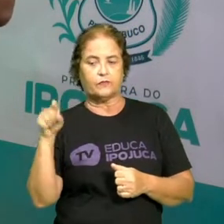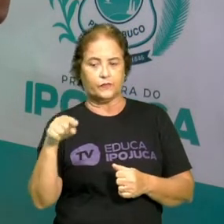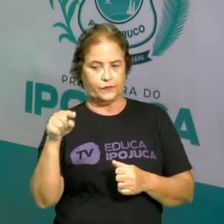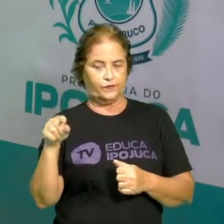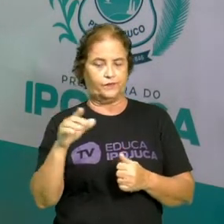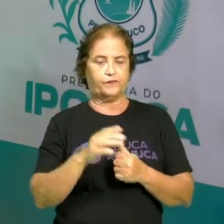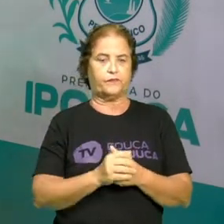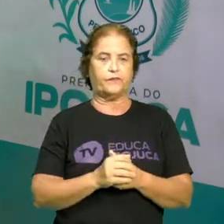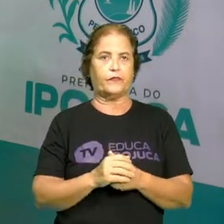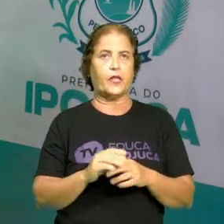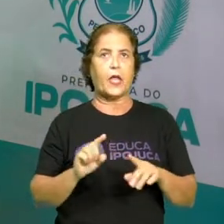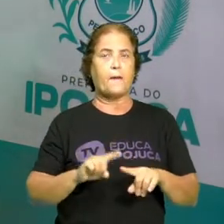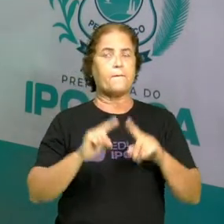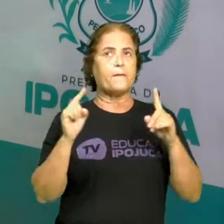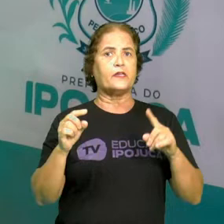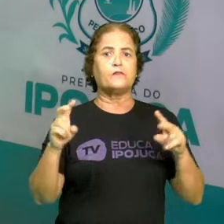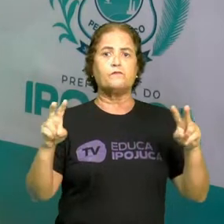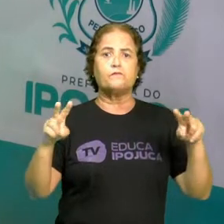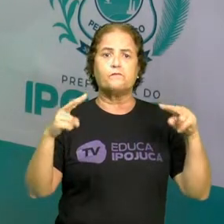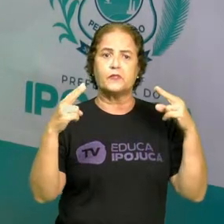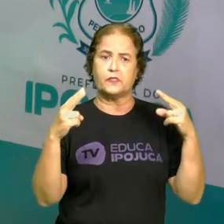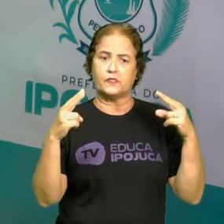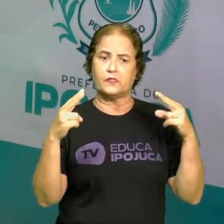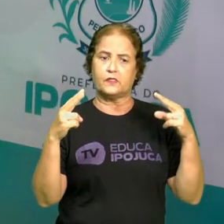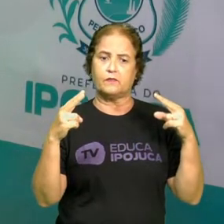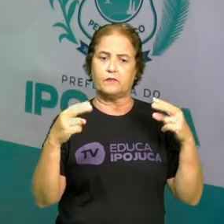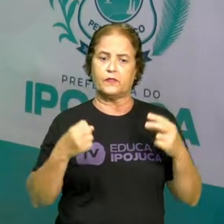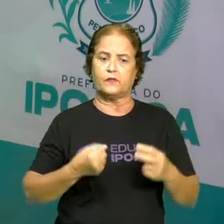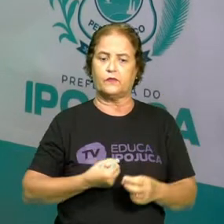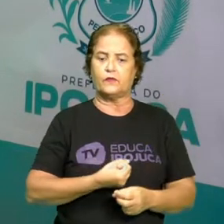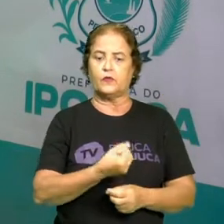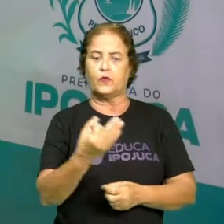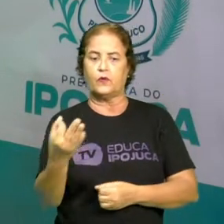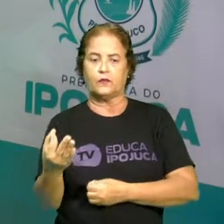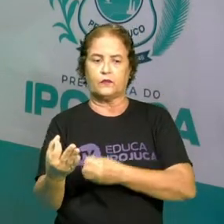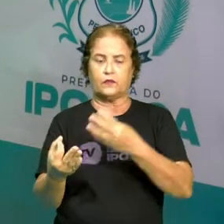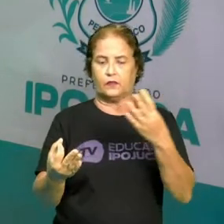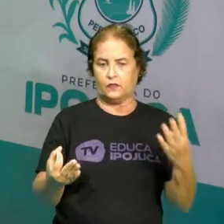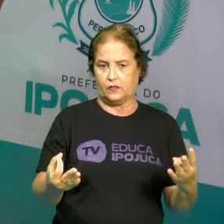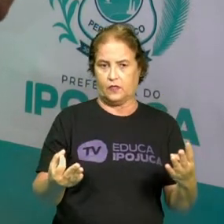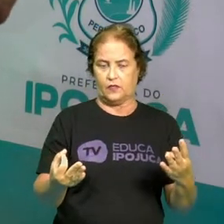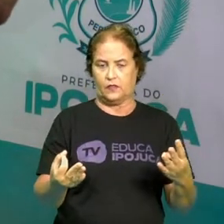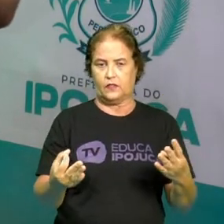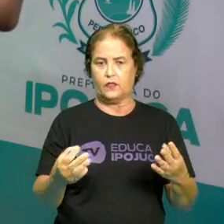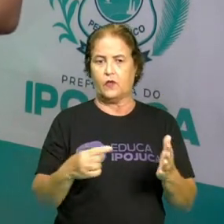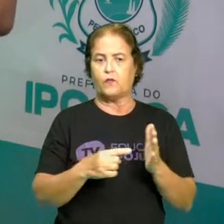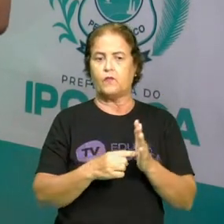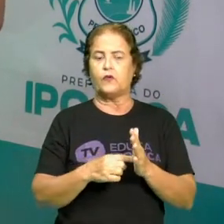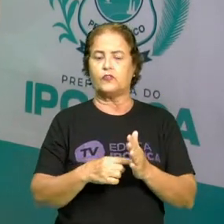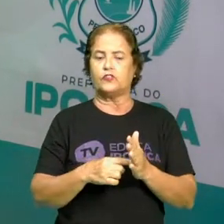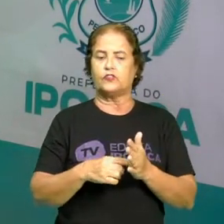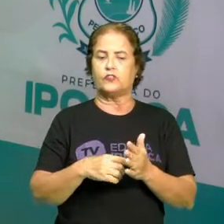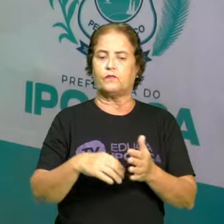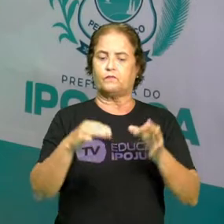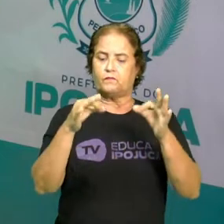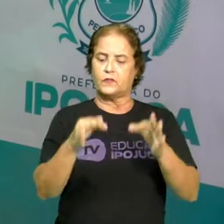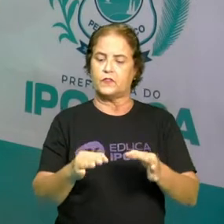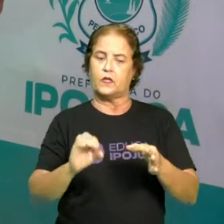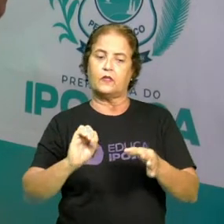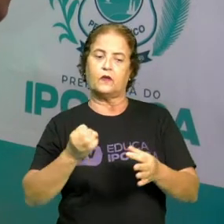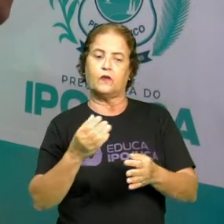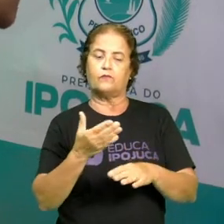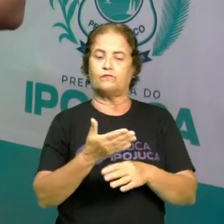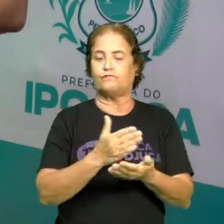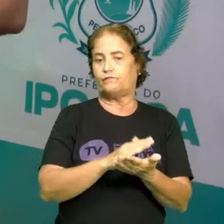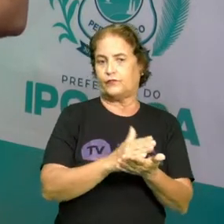Logo, percebendo que a contagem expressa a quantidade que pode ser exata ou aproximada, indica o valor